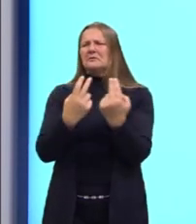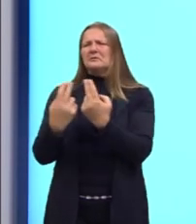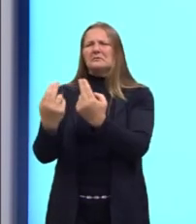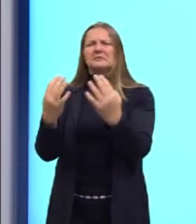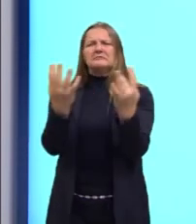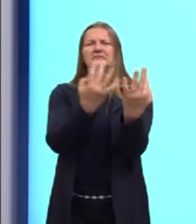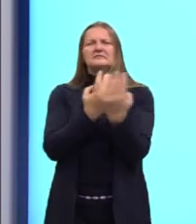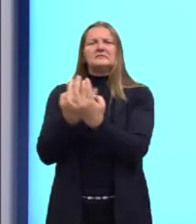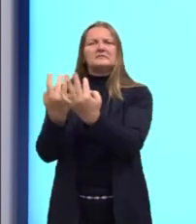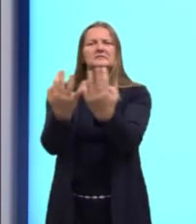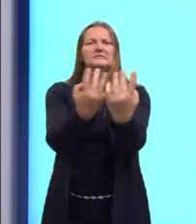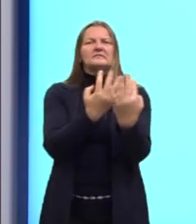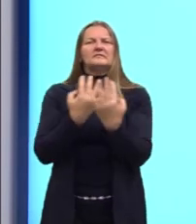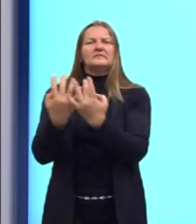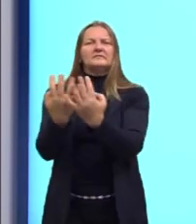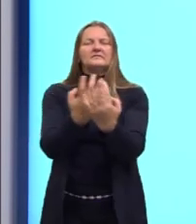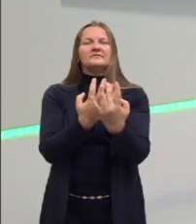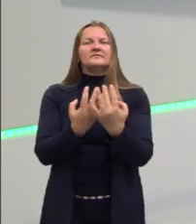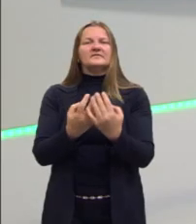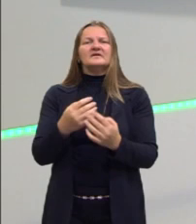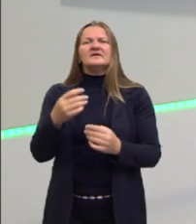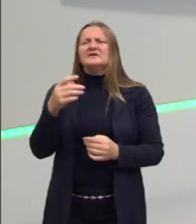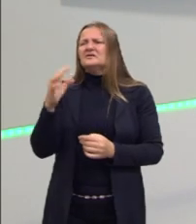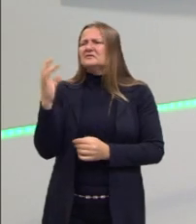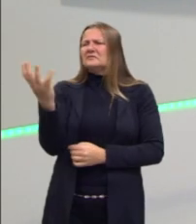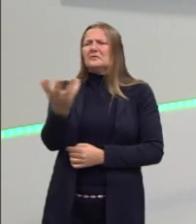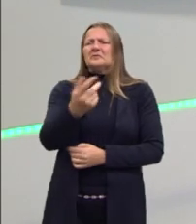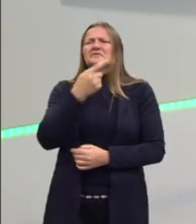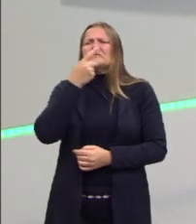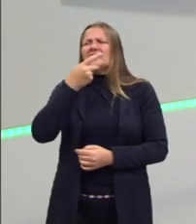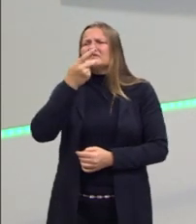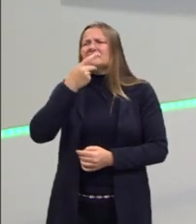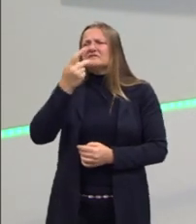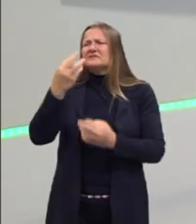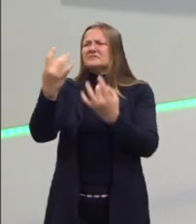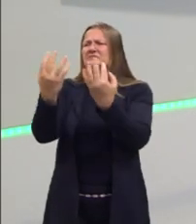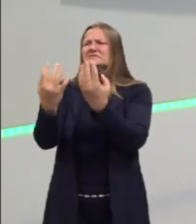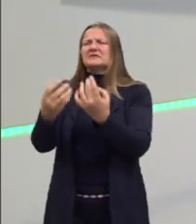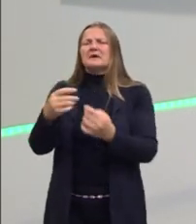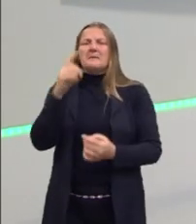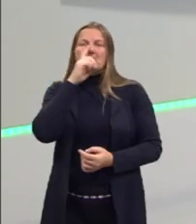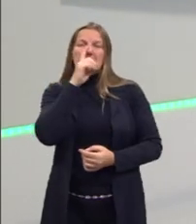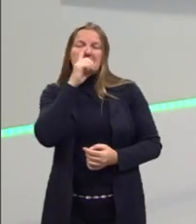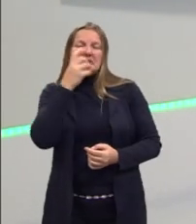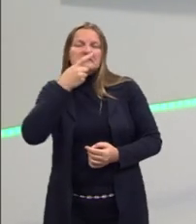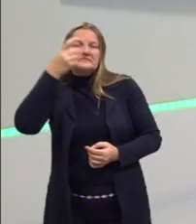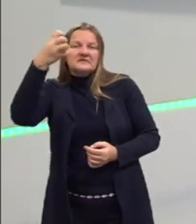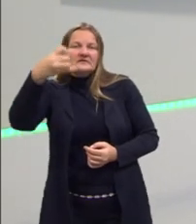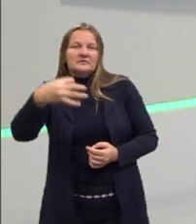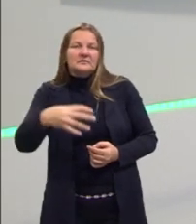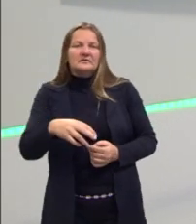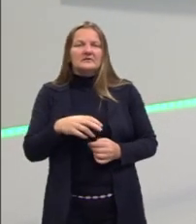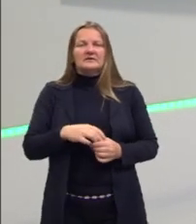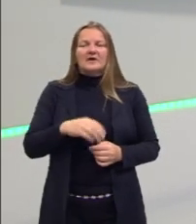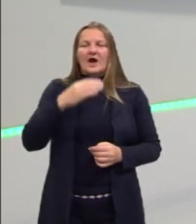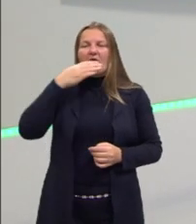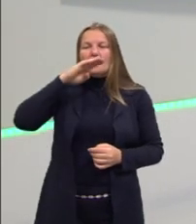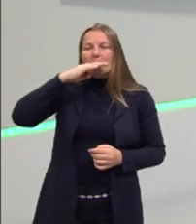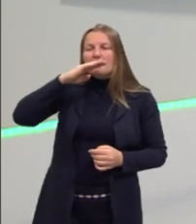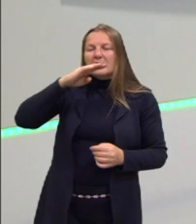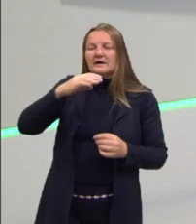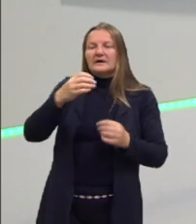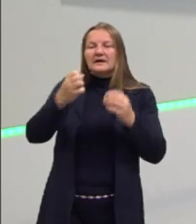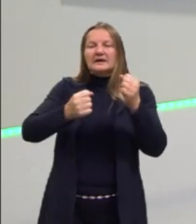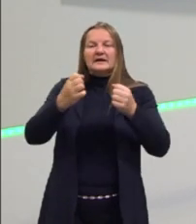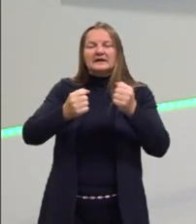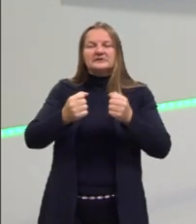comum? É o que todo mundo diz. Olha, segundo minha mãe, comer manga e tomar leite